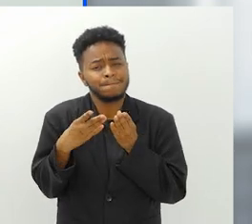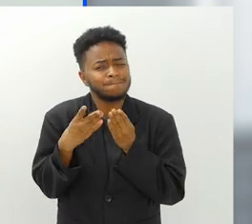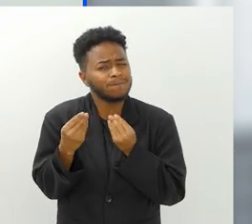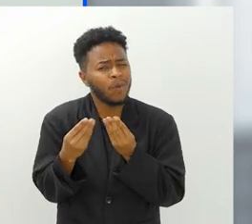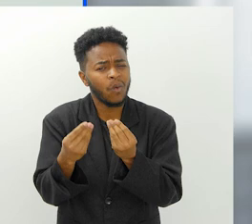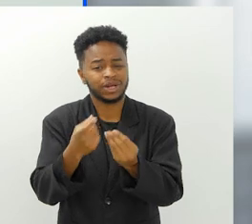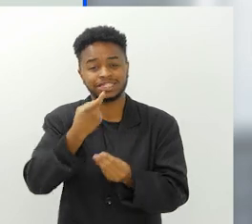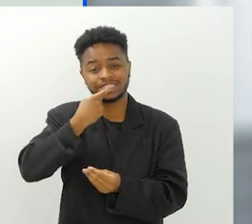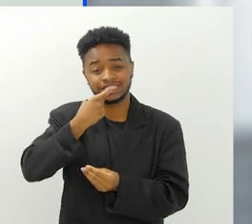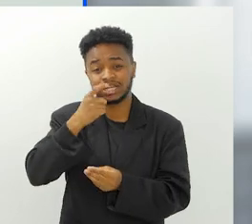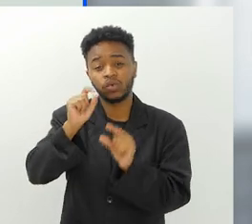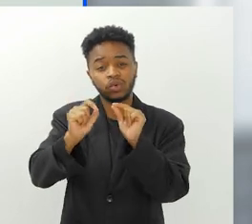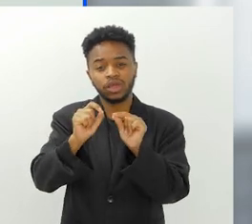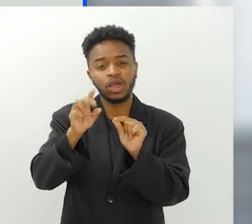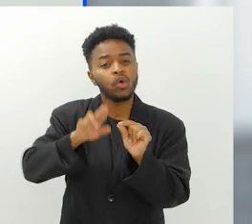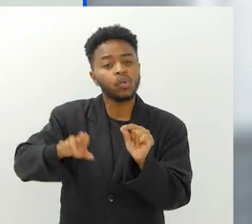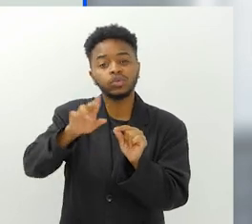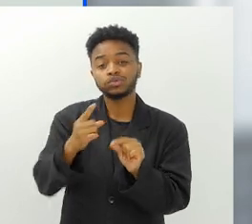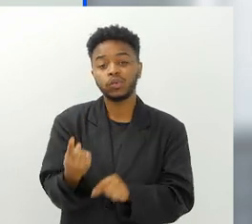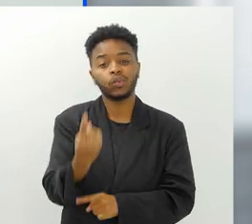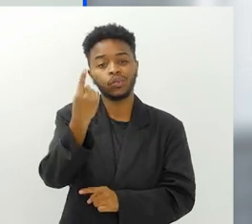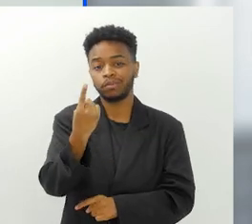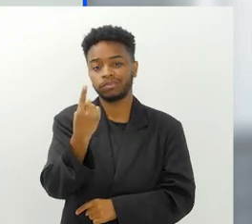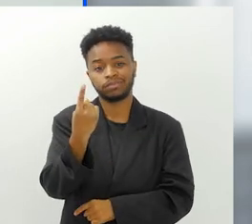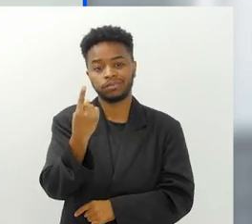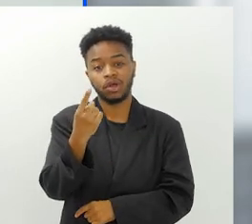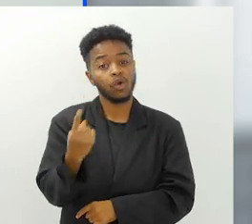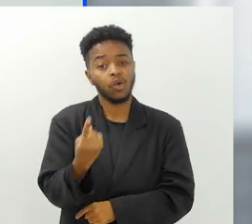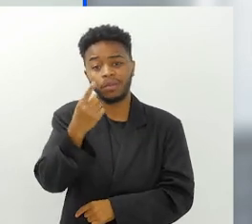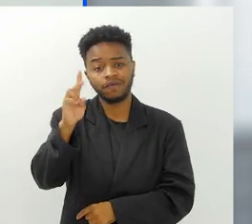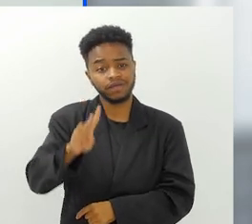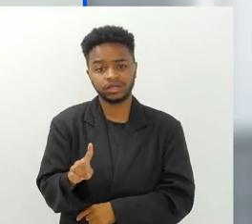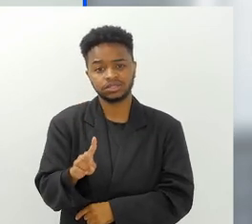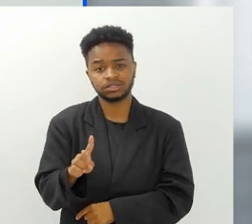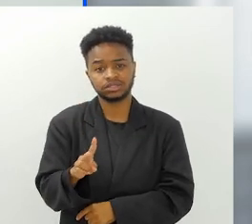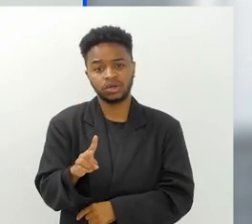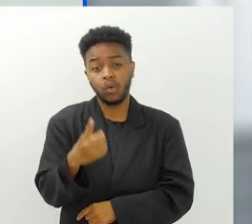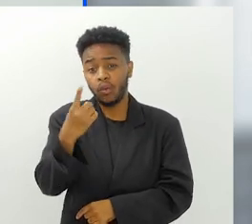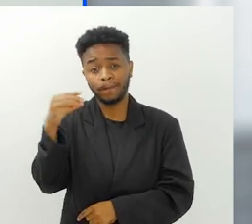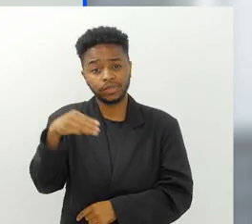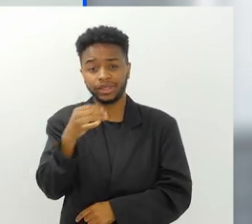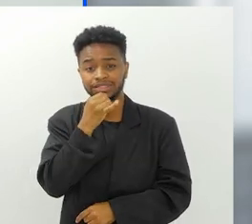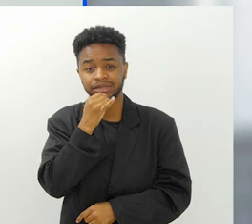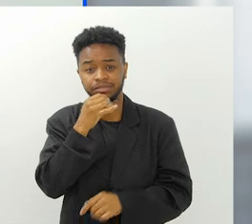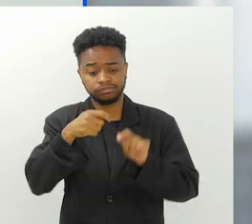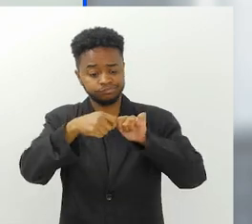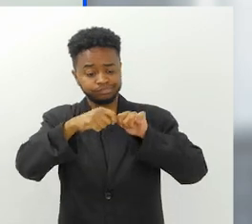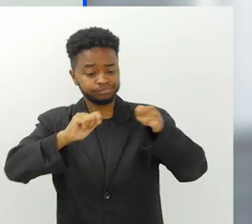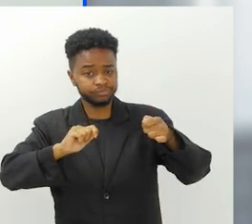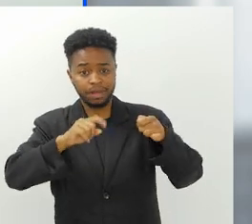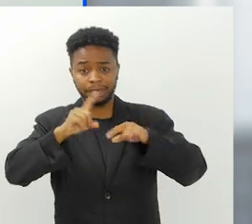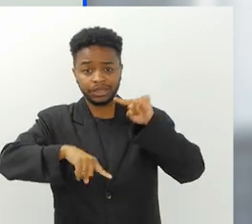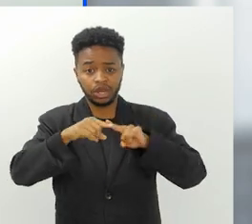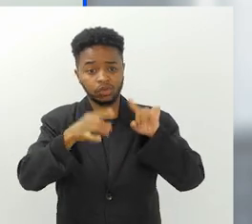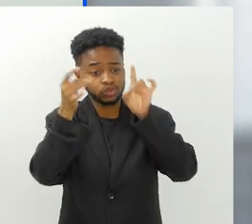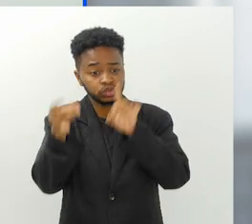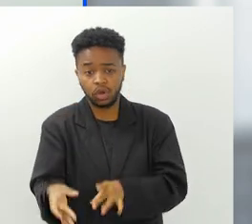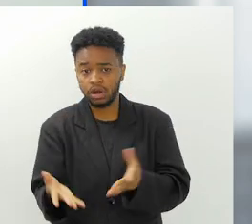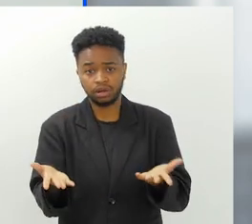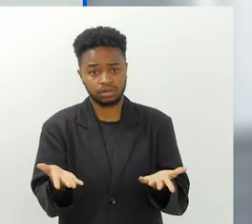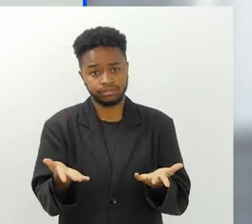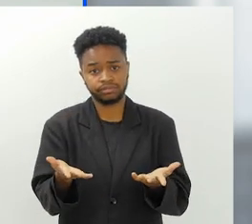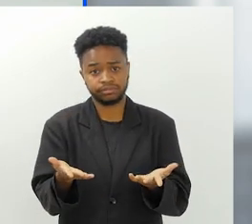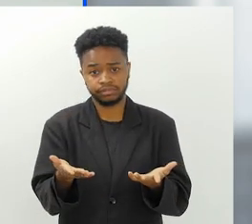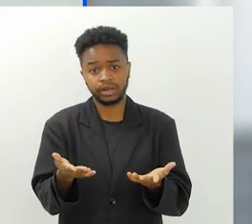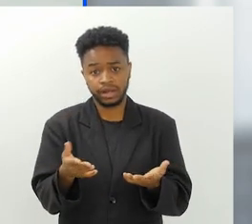volume de plástico que a gente defina como plástico de uso único que é aquele plástico que a gente usa em minutos, né? A gente abre uma embalagem, consome o